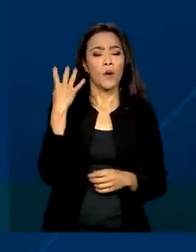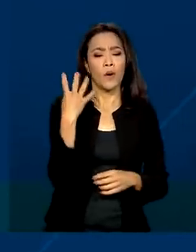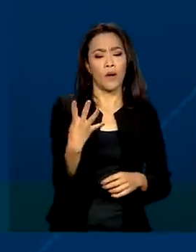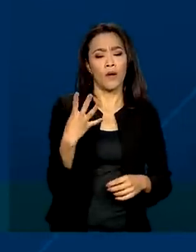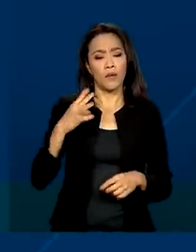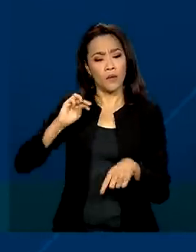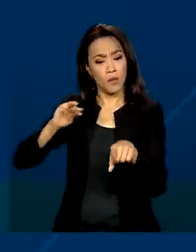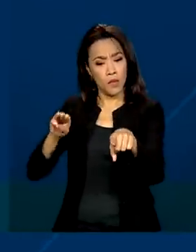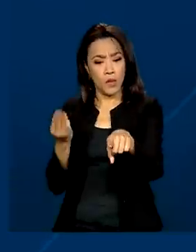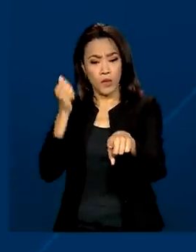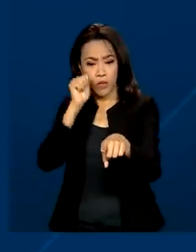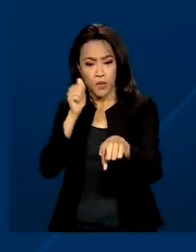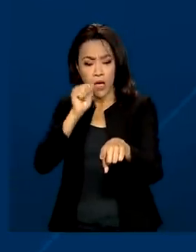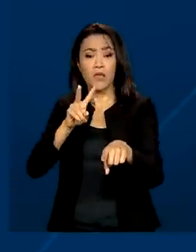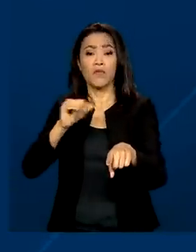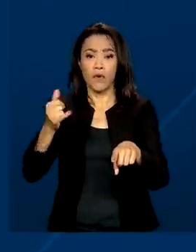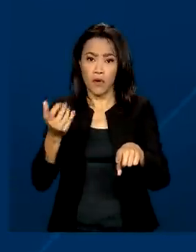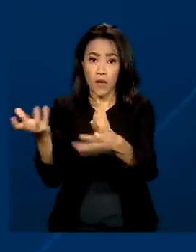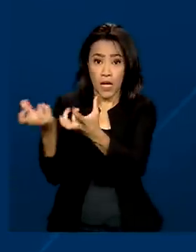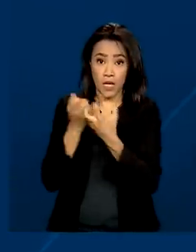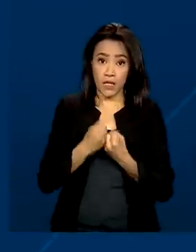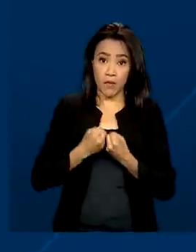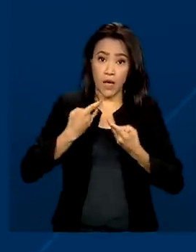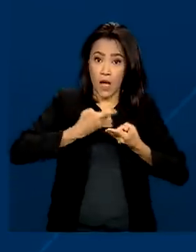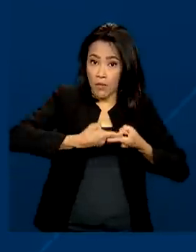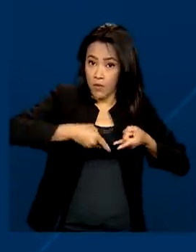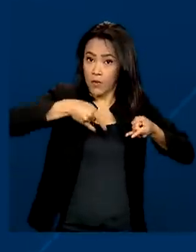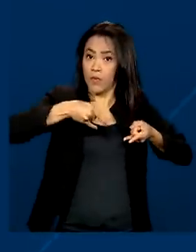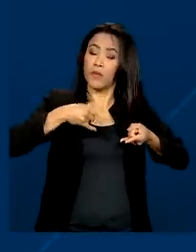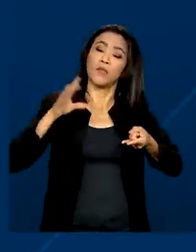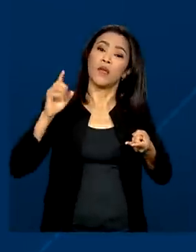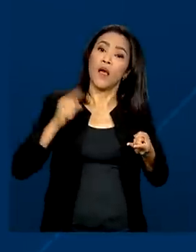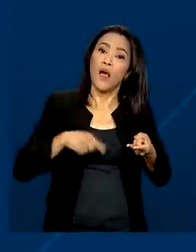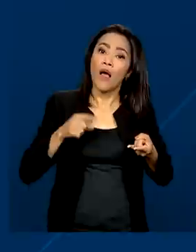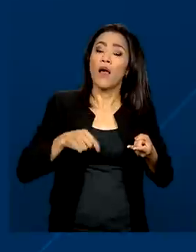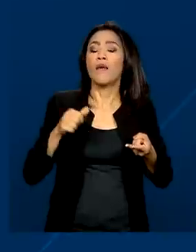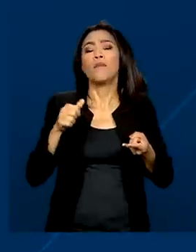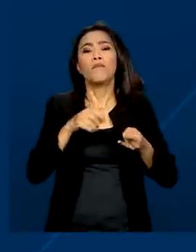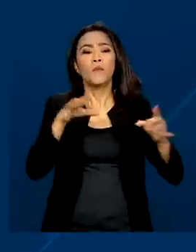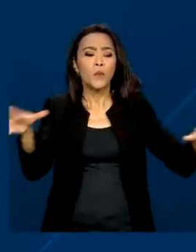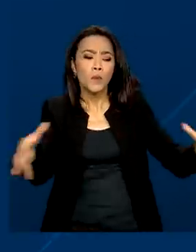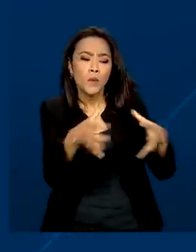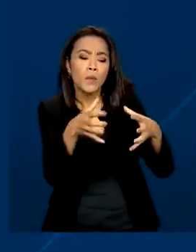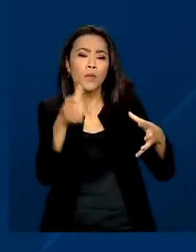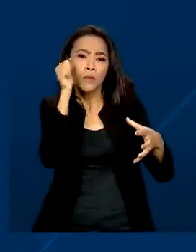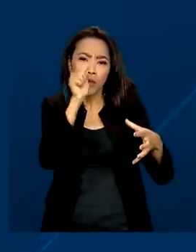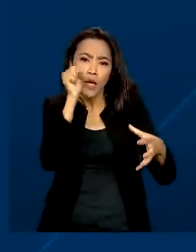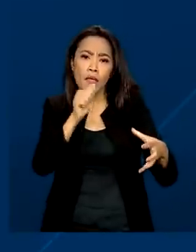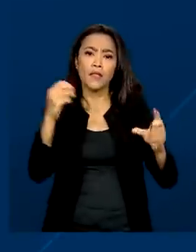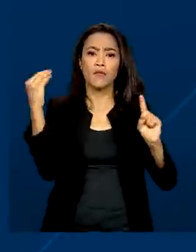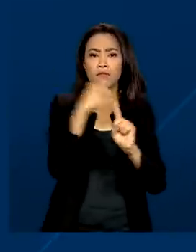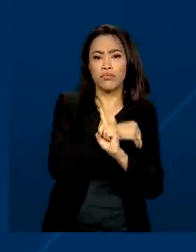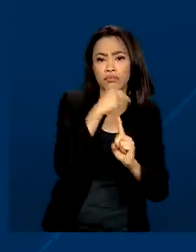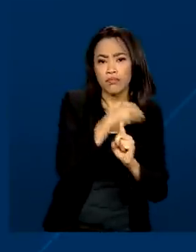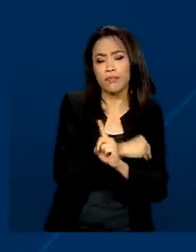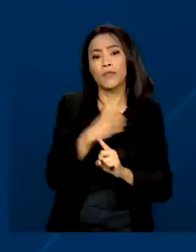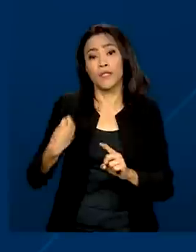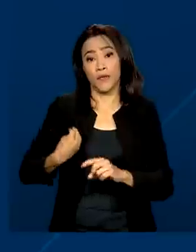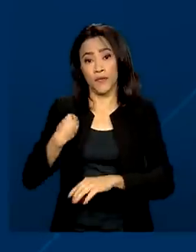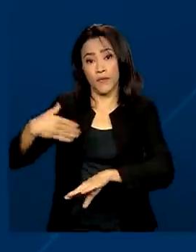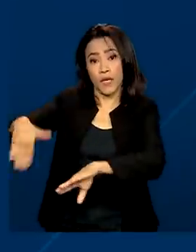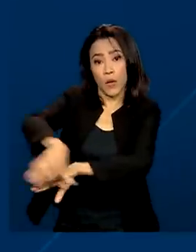de mulheres vão receber absorventes. São pessoas em vulnerabilidade social e situação de rua,